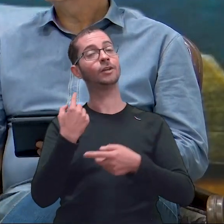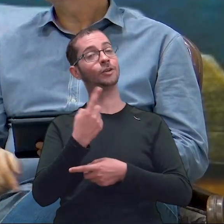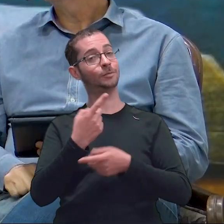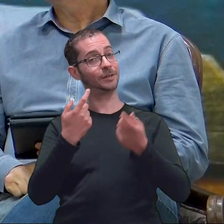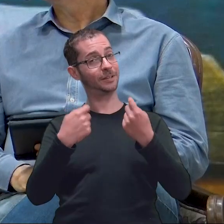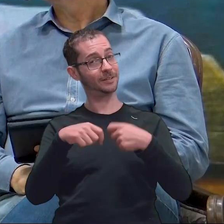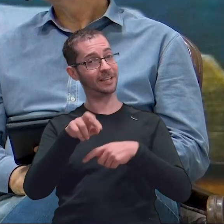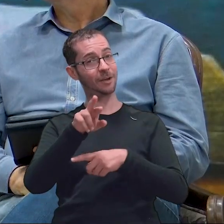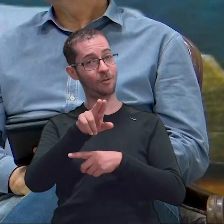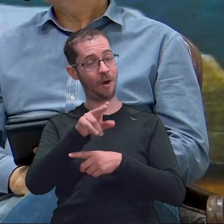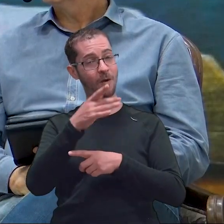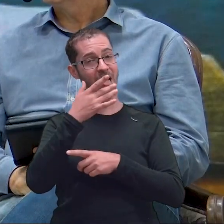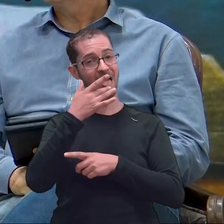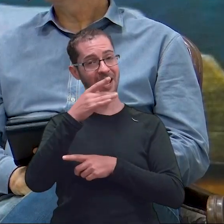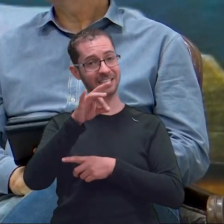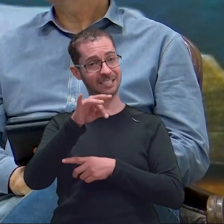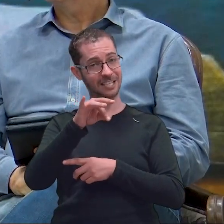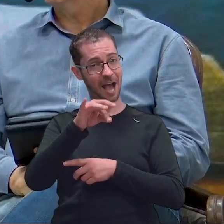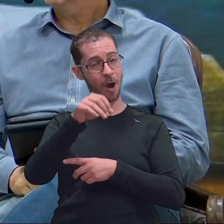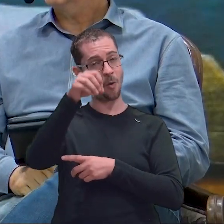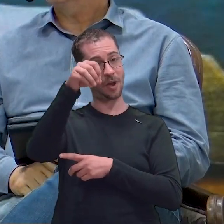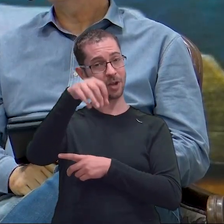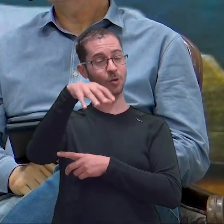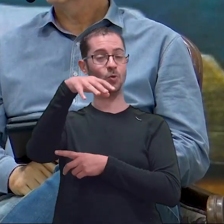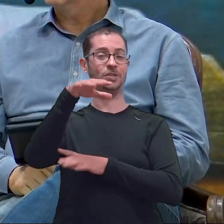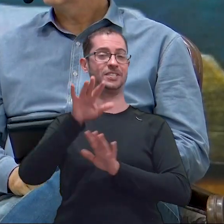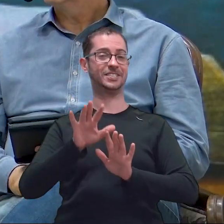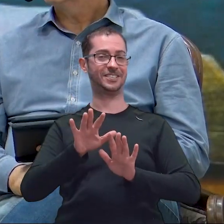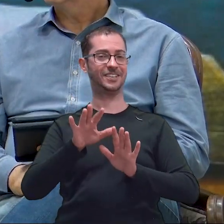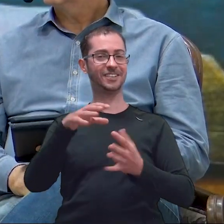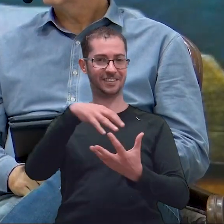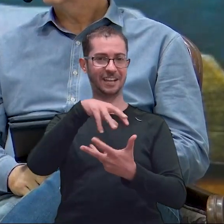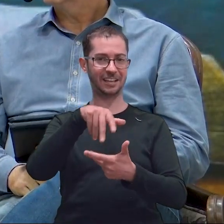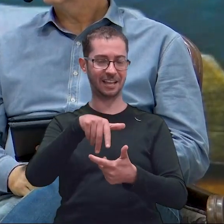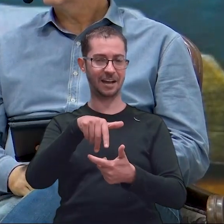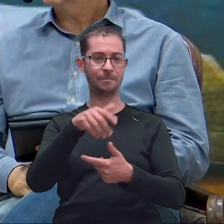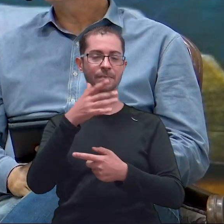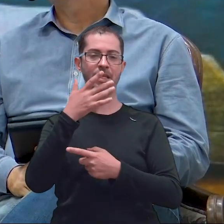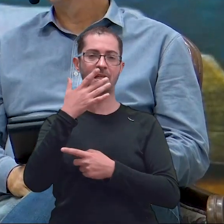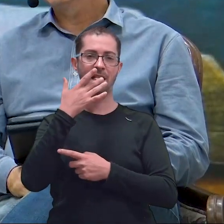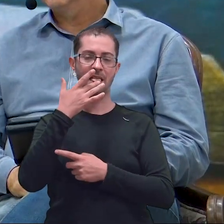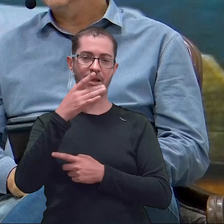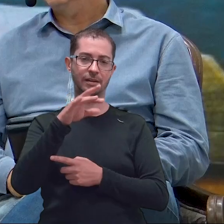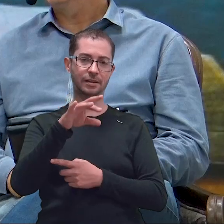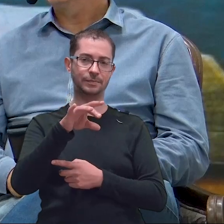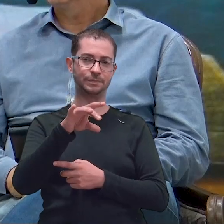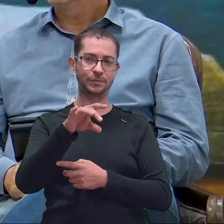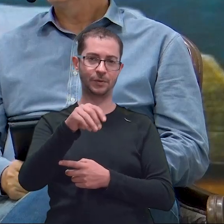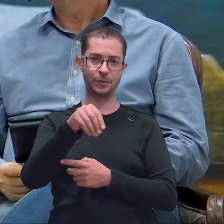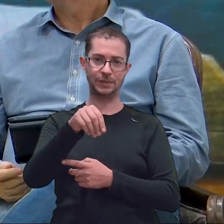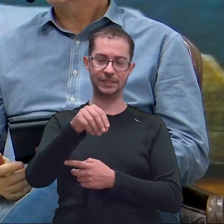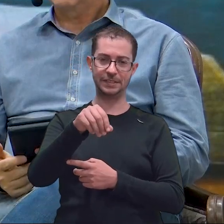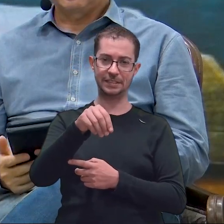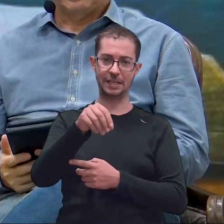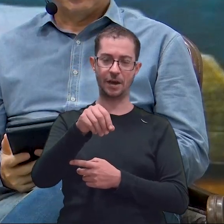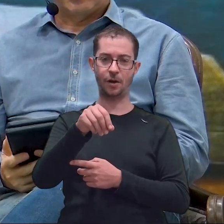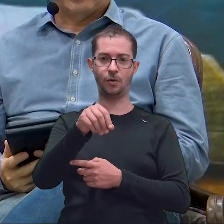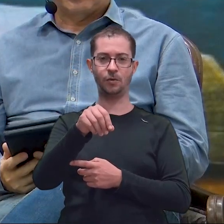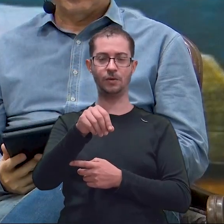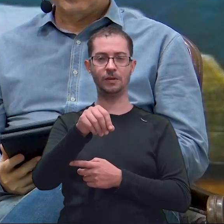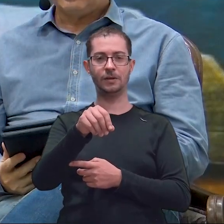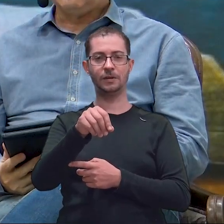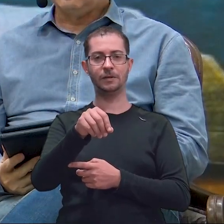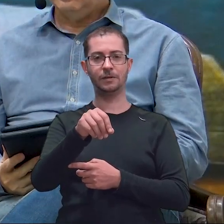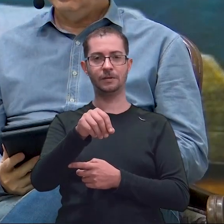Ser sal e luz, não ser contaminado. É porque se o sal for insípido, como diz a palavra, ou se o sal não salgar,